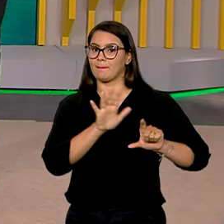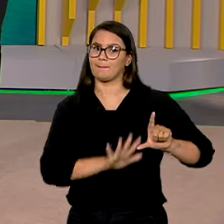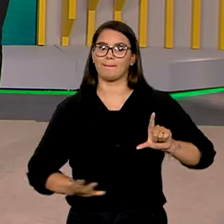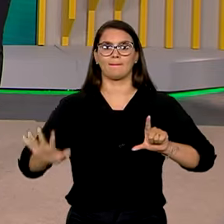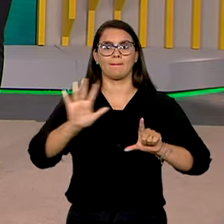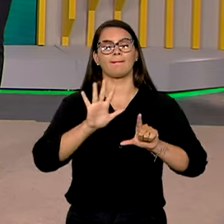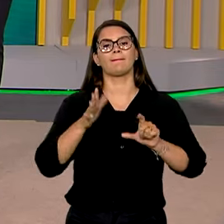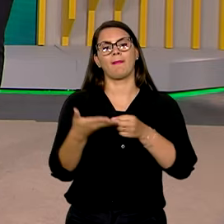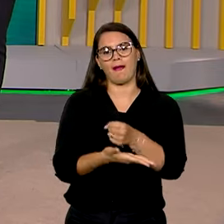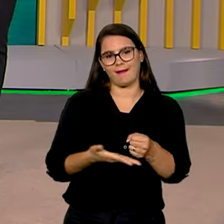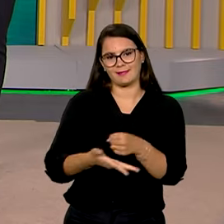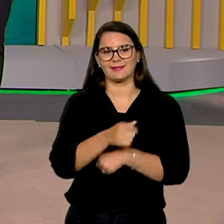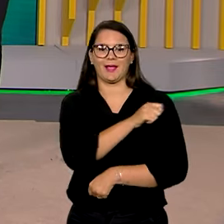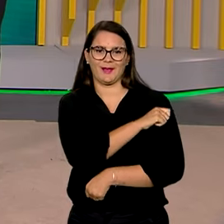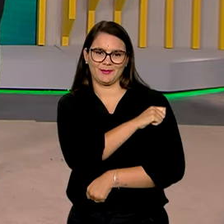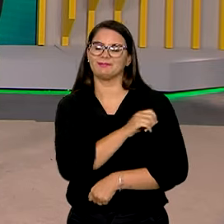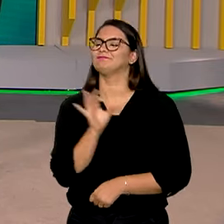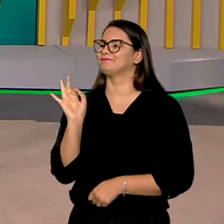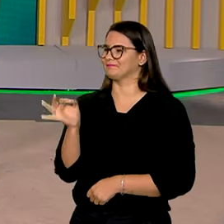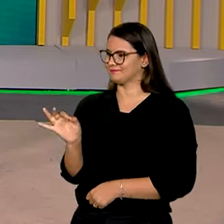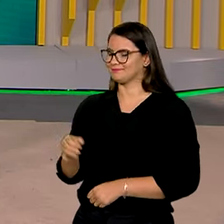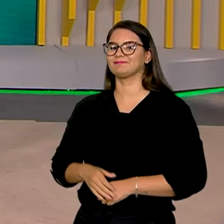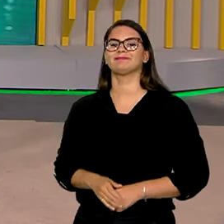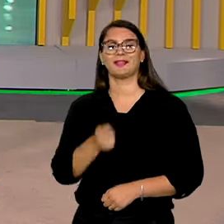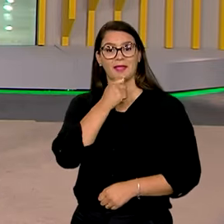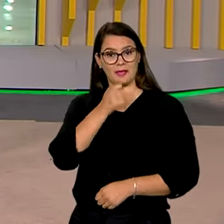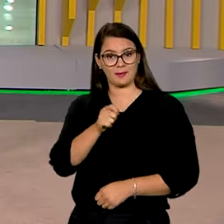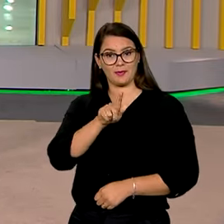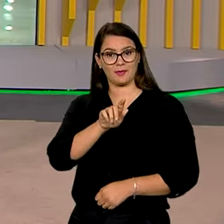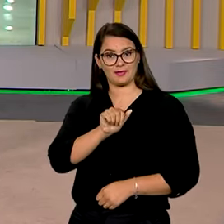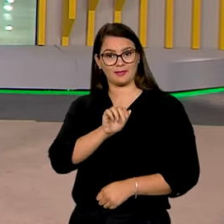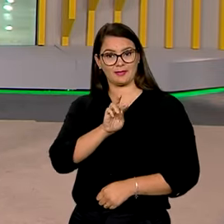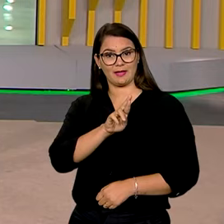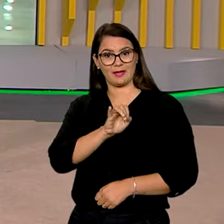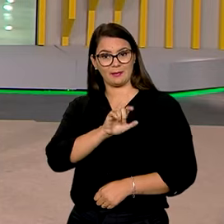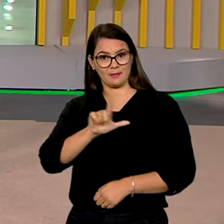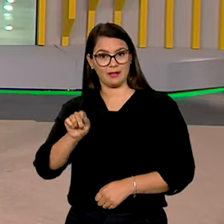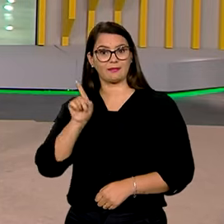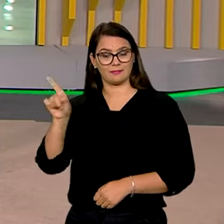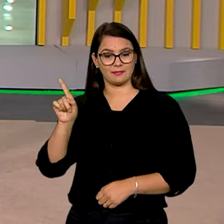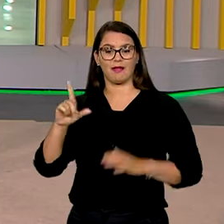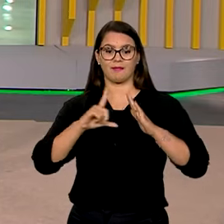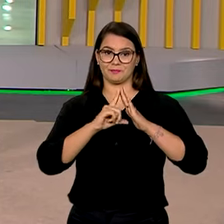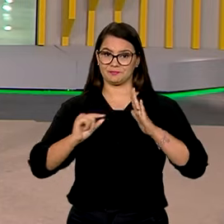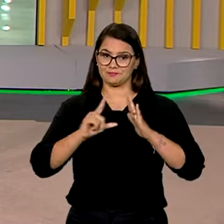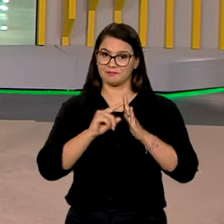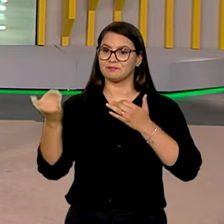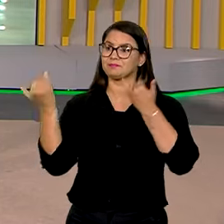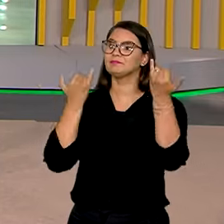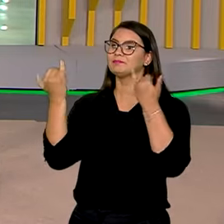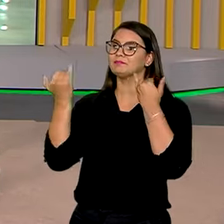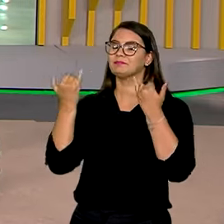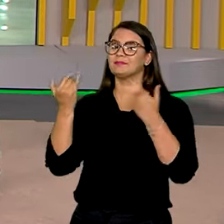básica dos estudantes. É isso mesmo. A repórter Gabriela Noronha está lá no Palácio do Planalto também e traz as